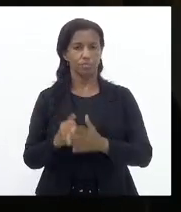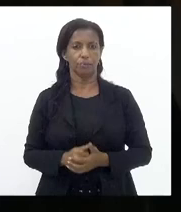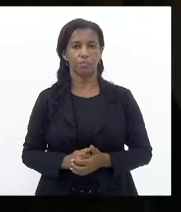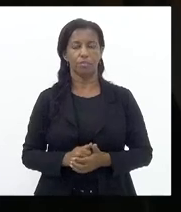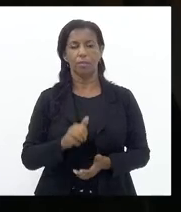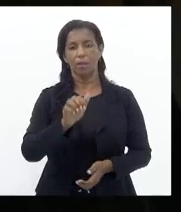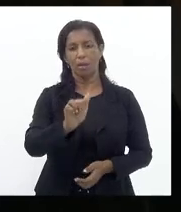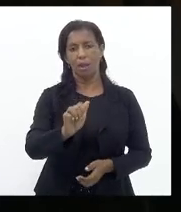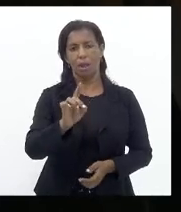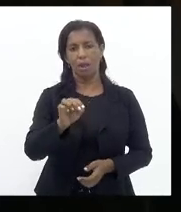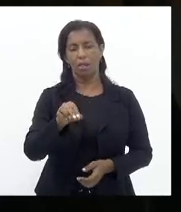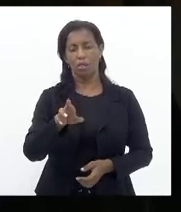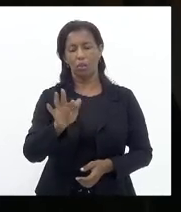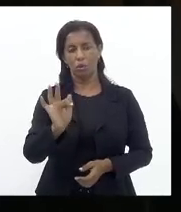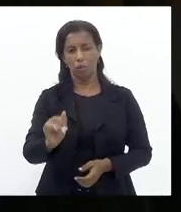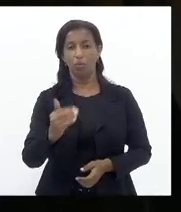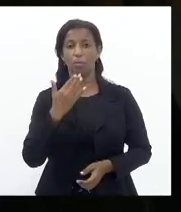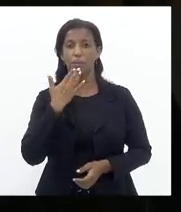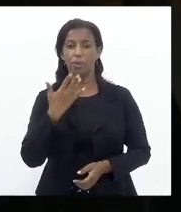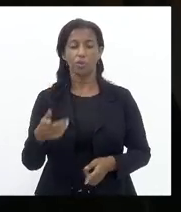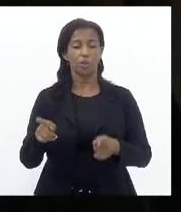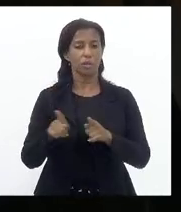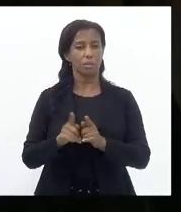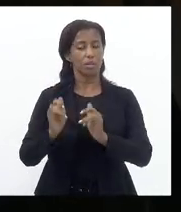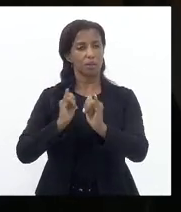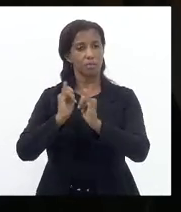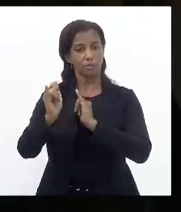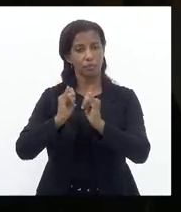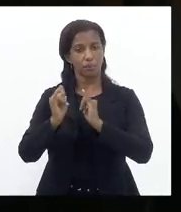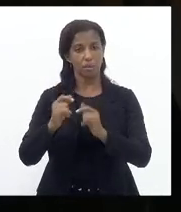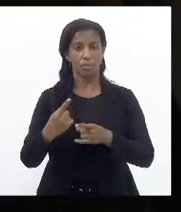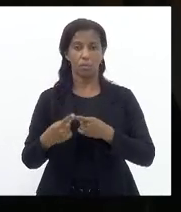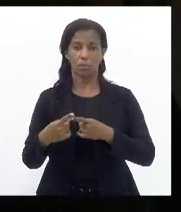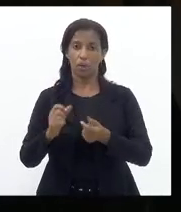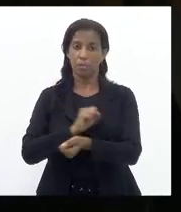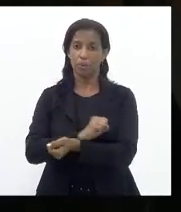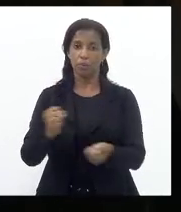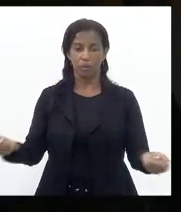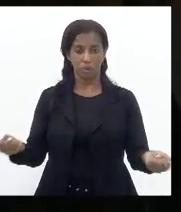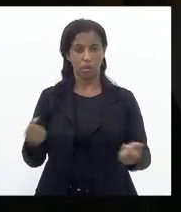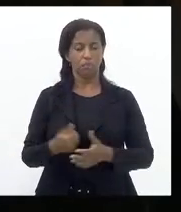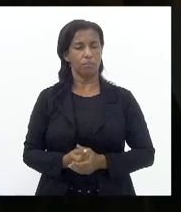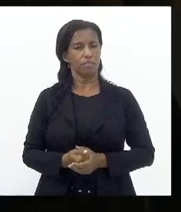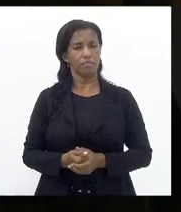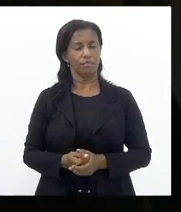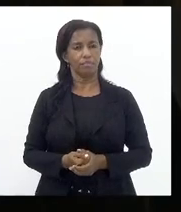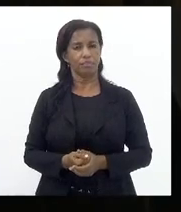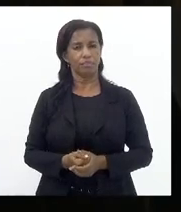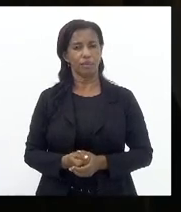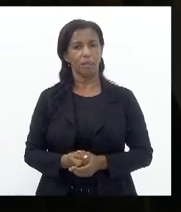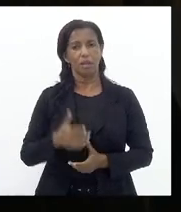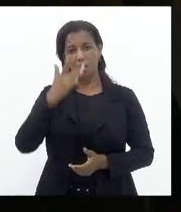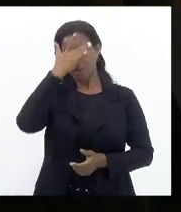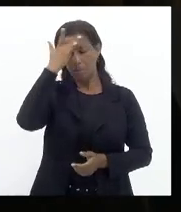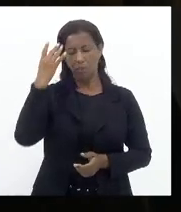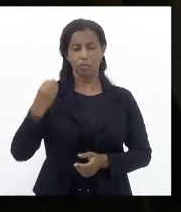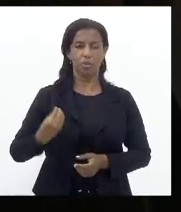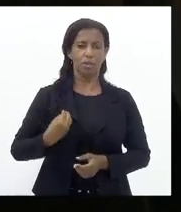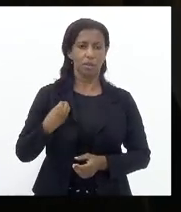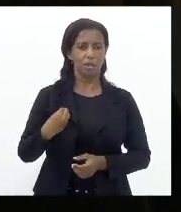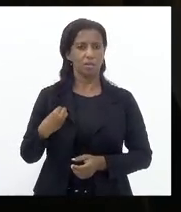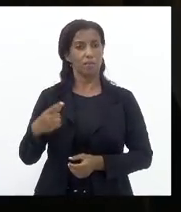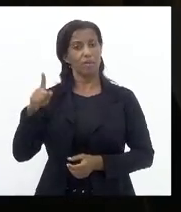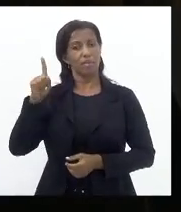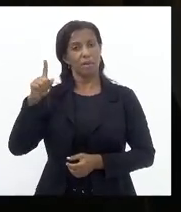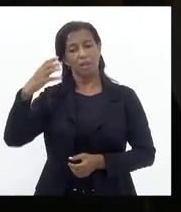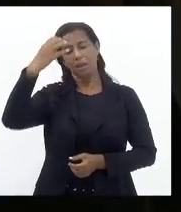Adolfo Konder Solicitando Essa informação Porque não é possível Que o morador Da cidade De Angra